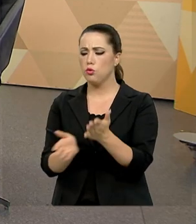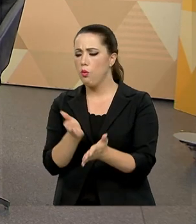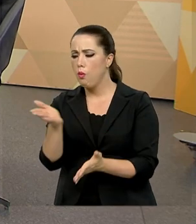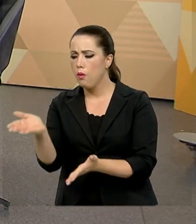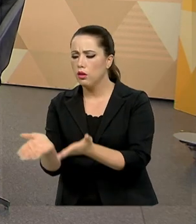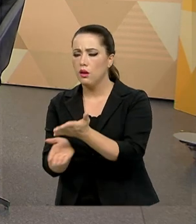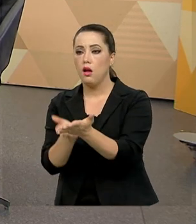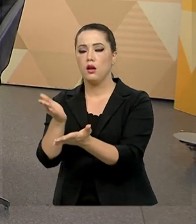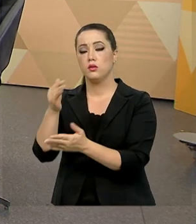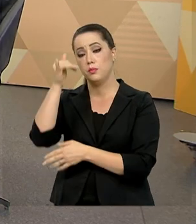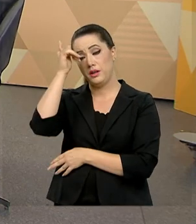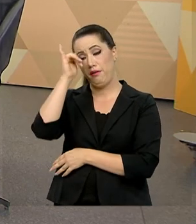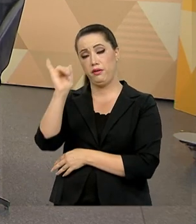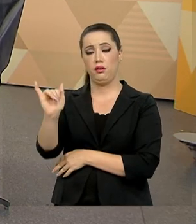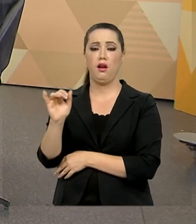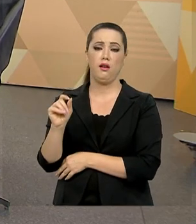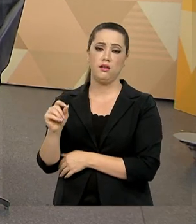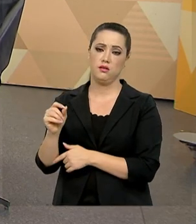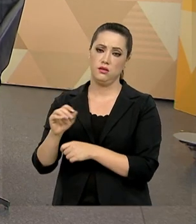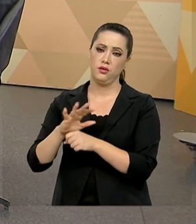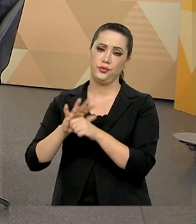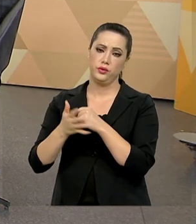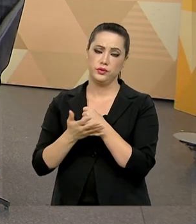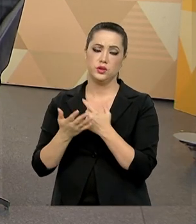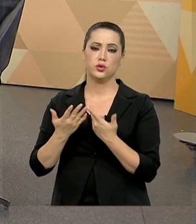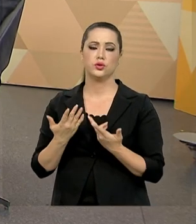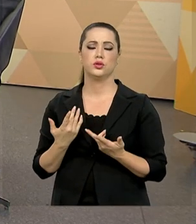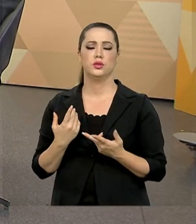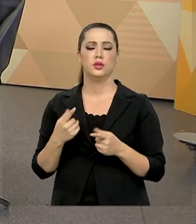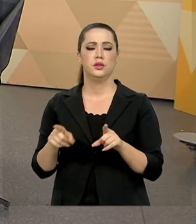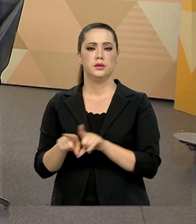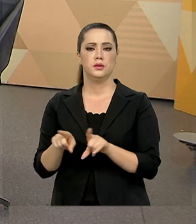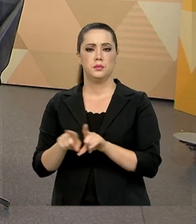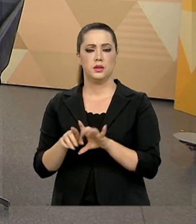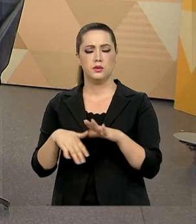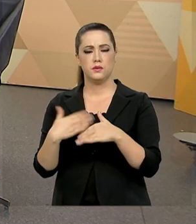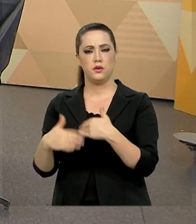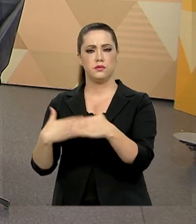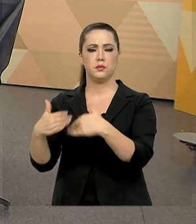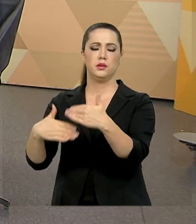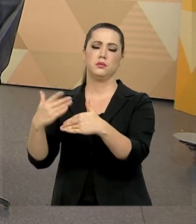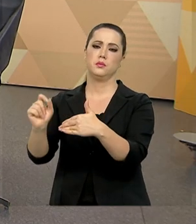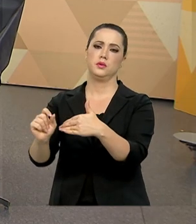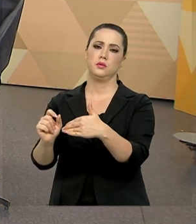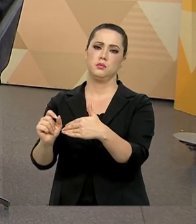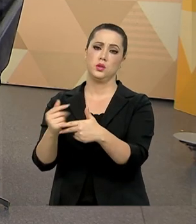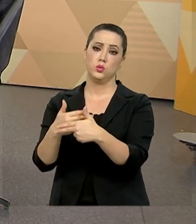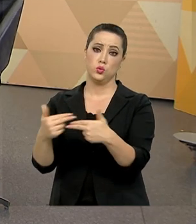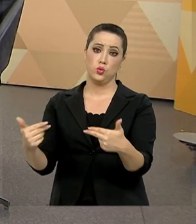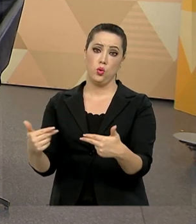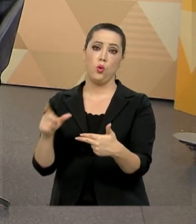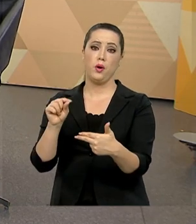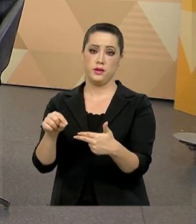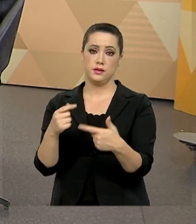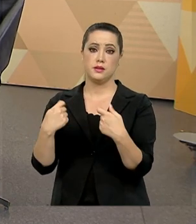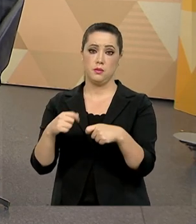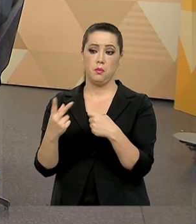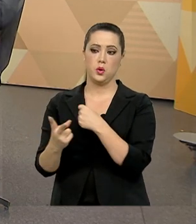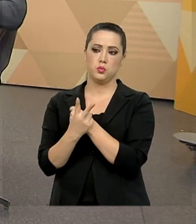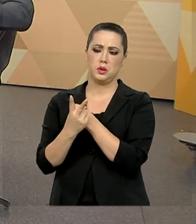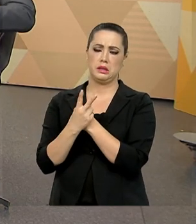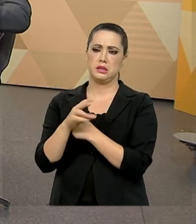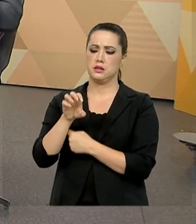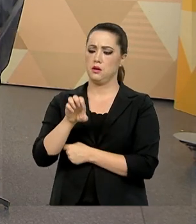voltadas para o combate da pandemia, voltado para o desenvolvimento de equipamentos de proteção individual,